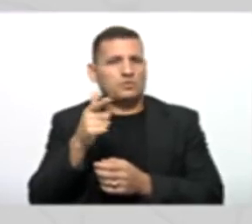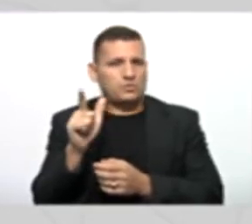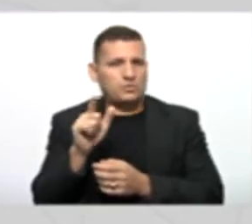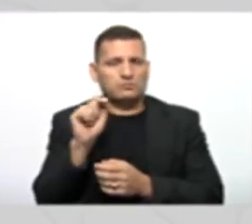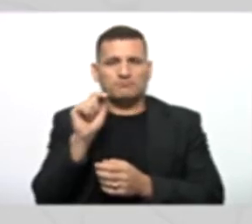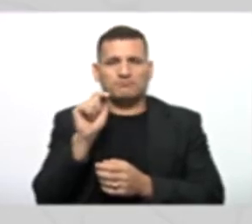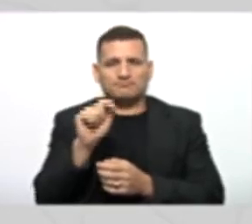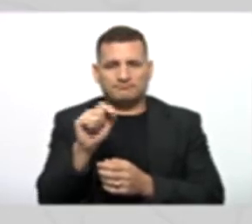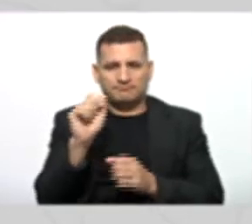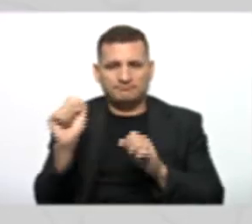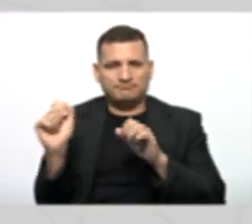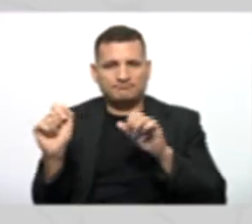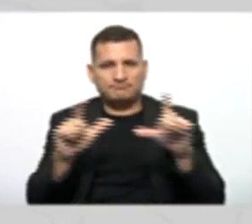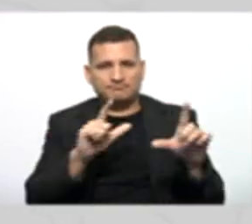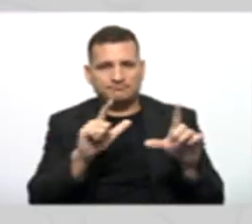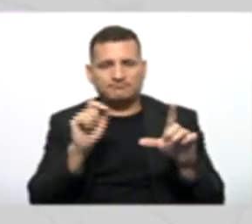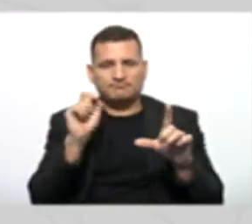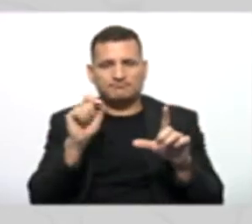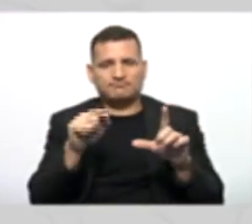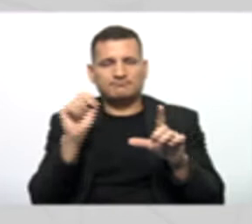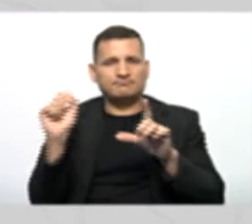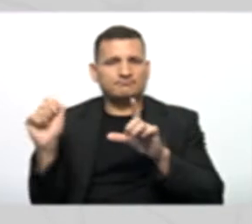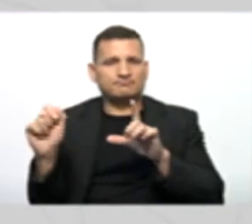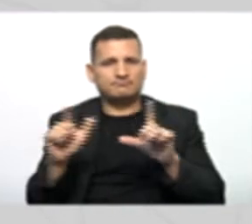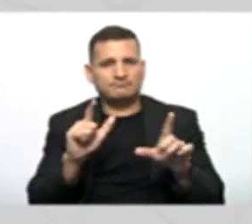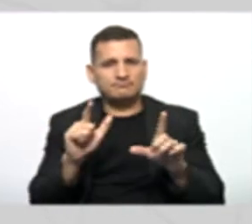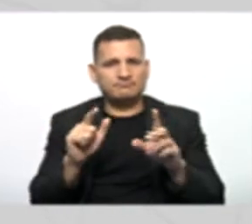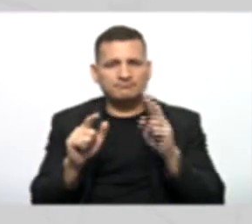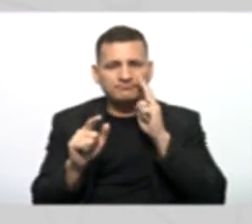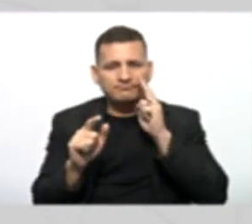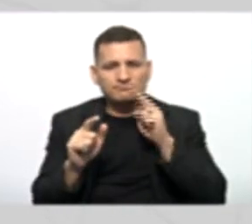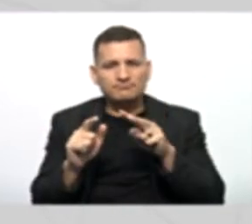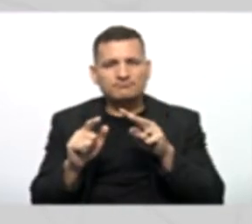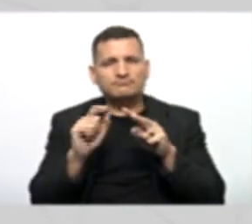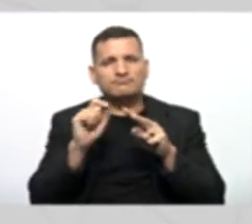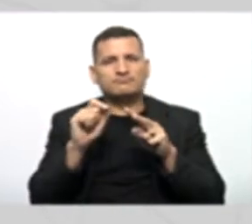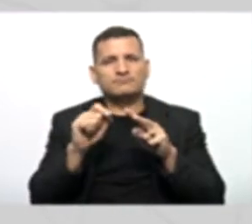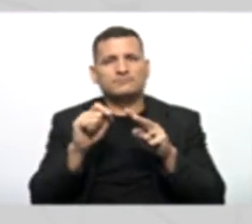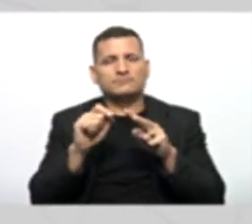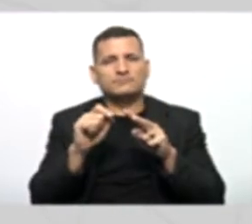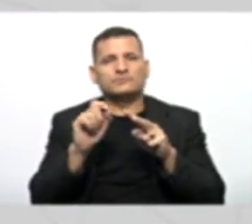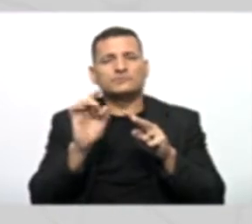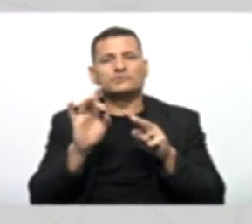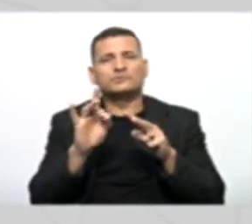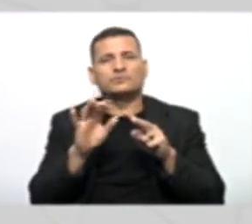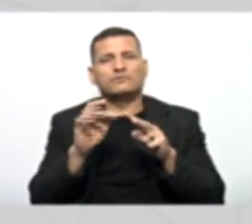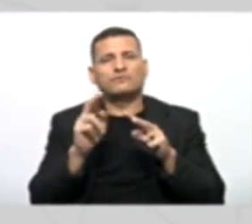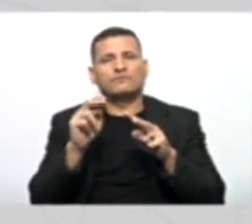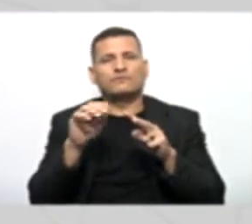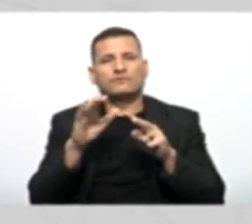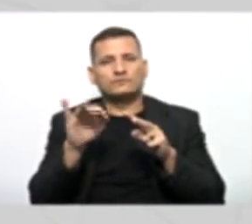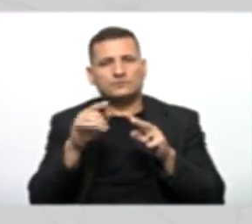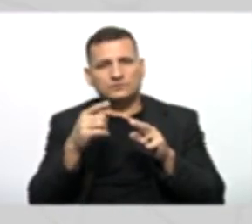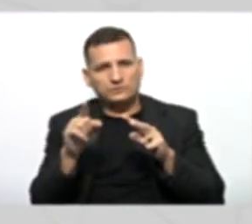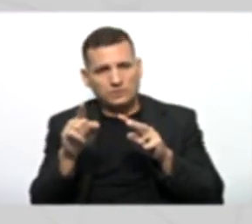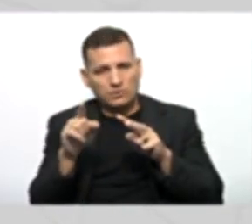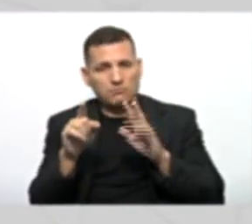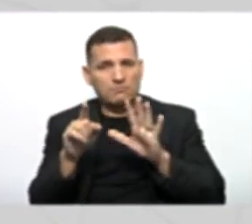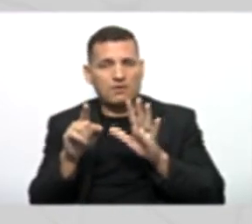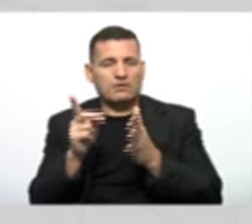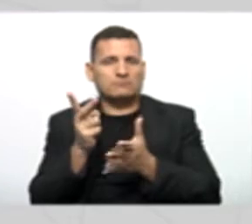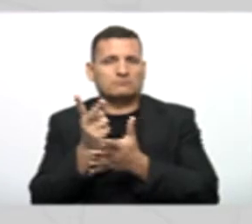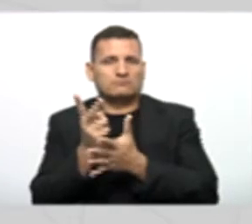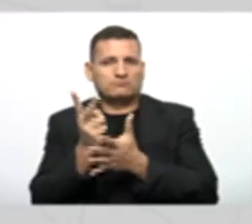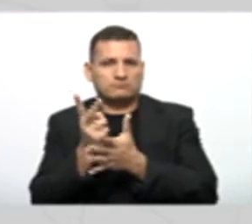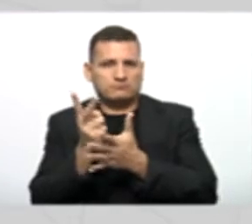mesmo site, você nota que apenas as funcionalidades e conteúdos dessas páginas são alteradas. O mesmo template, ou seja, aquele padrão